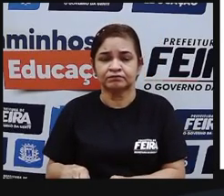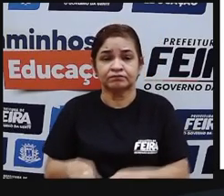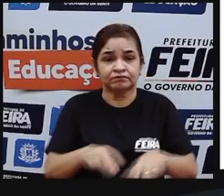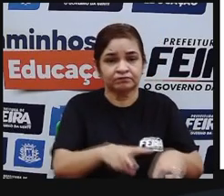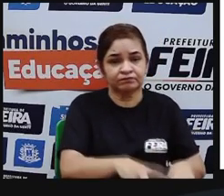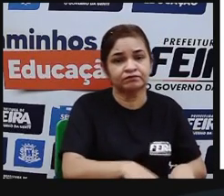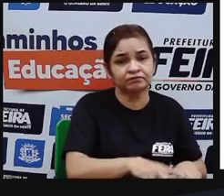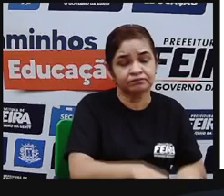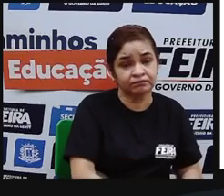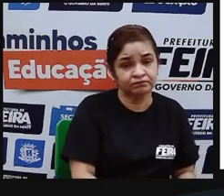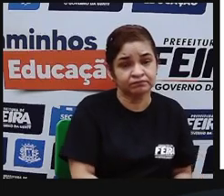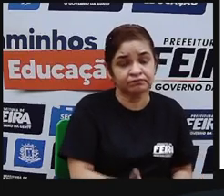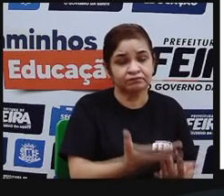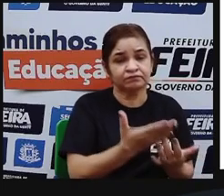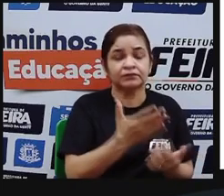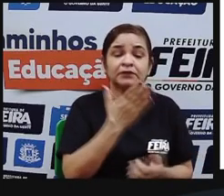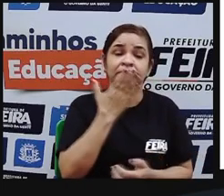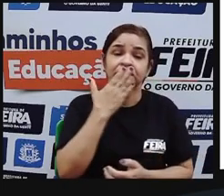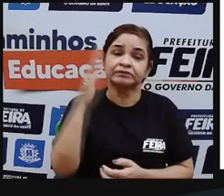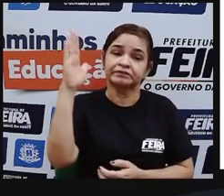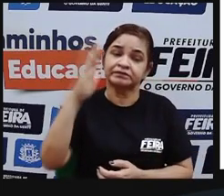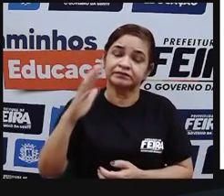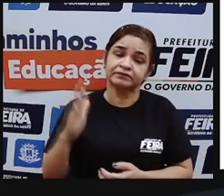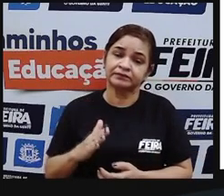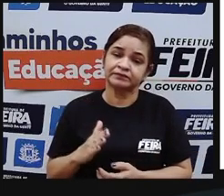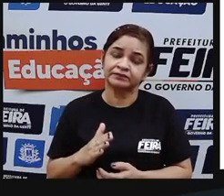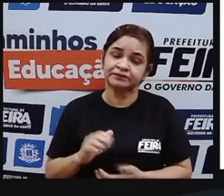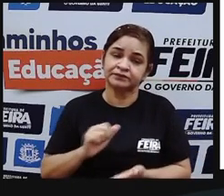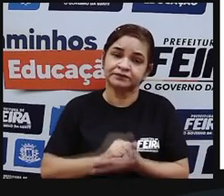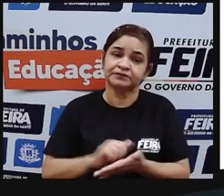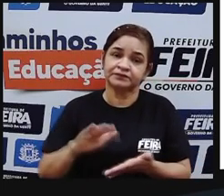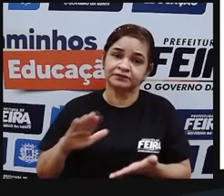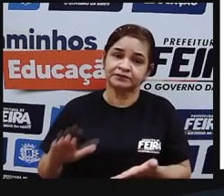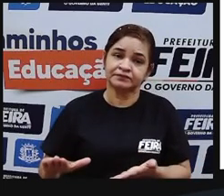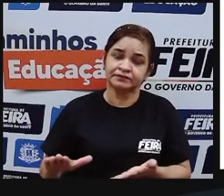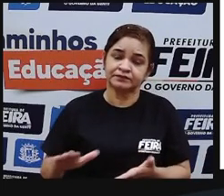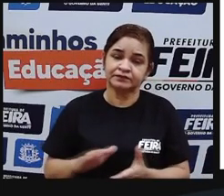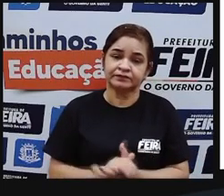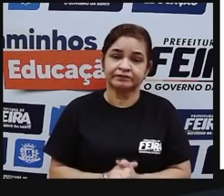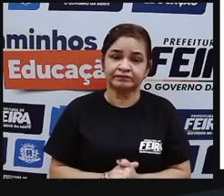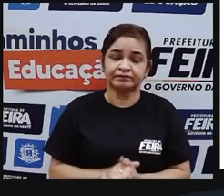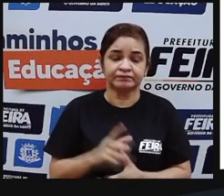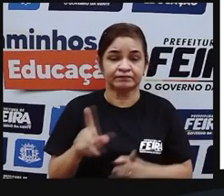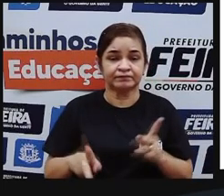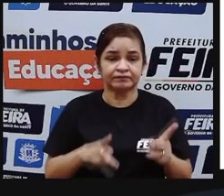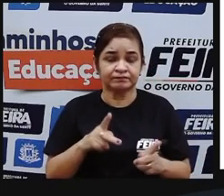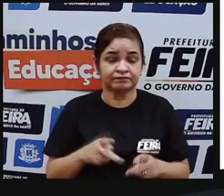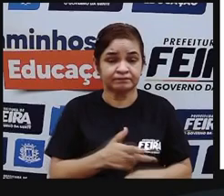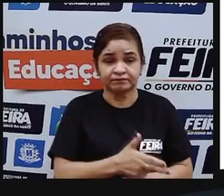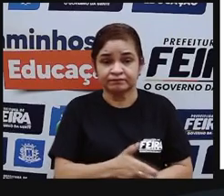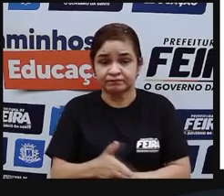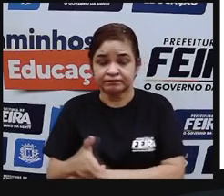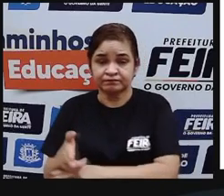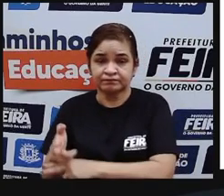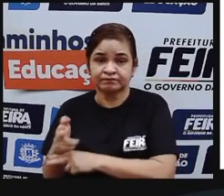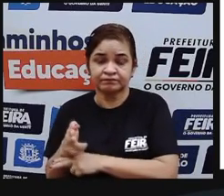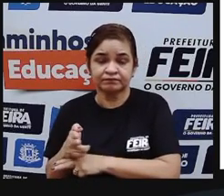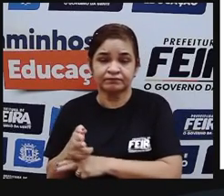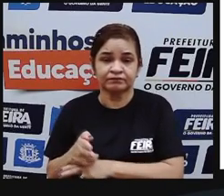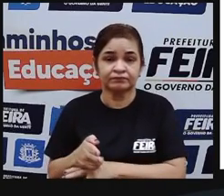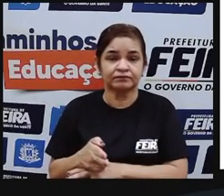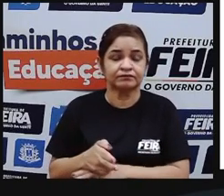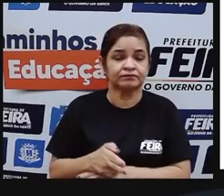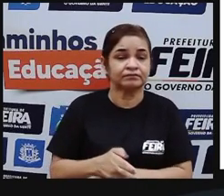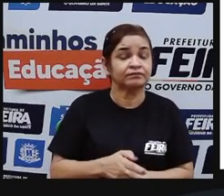Os indígenas brasileiros têm as seguintes características. São povos caçadores e coletores de